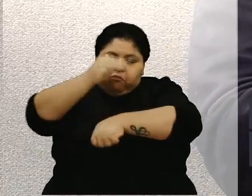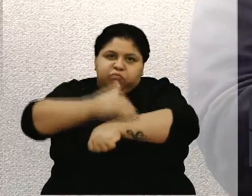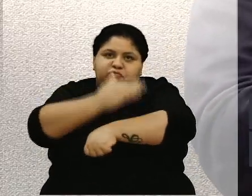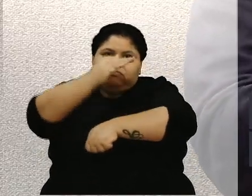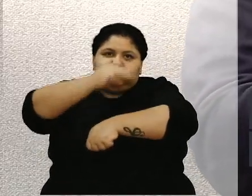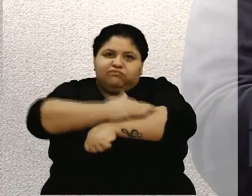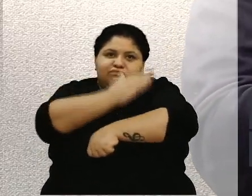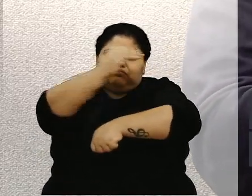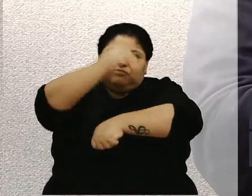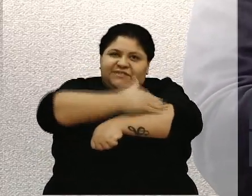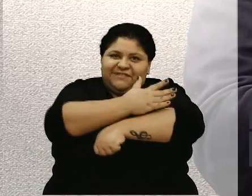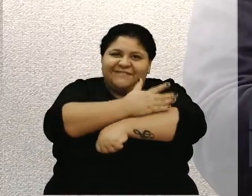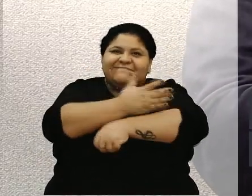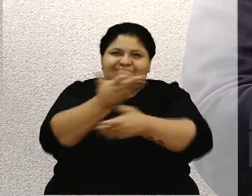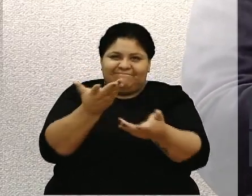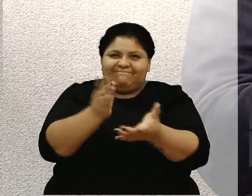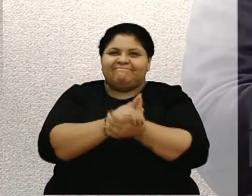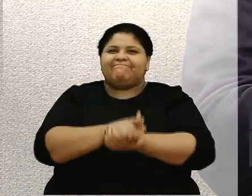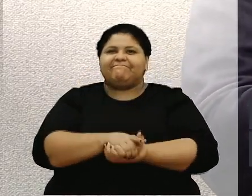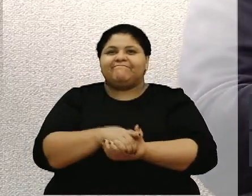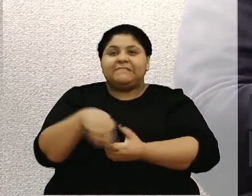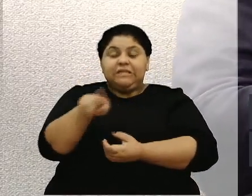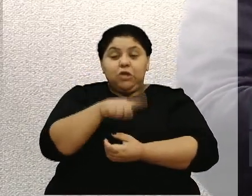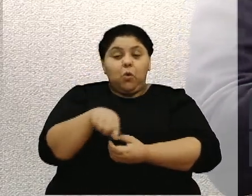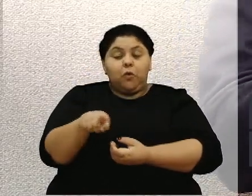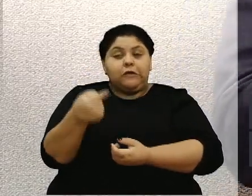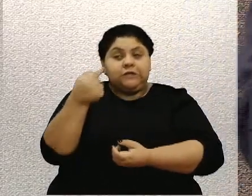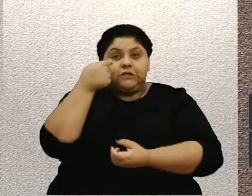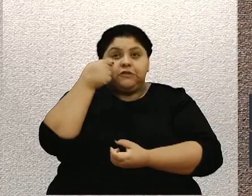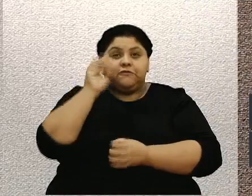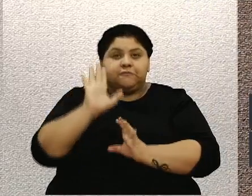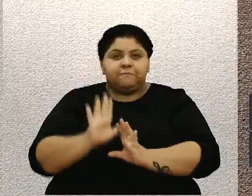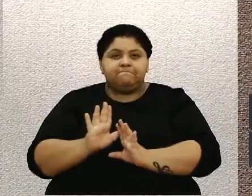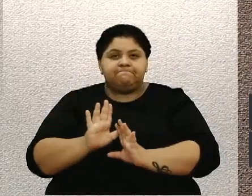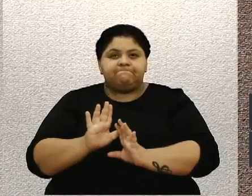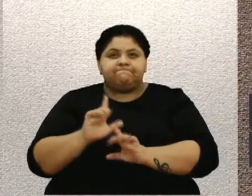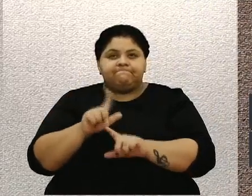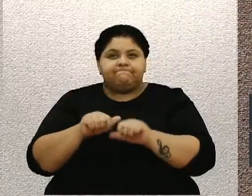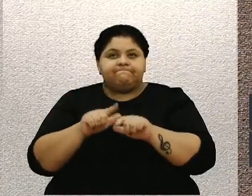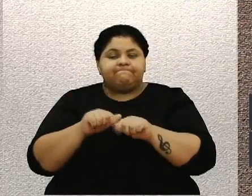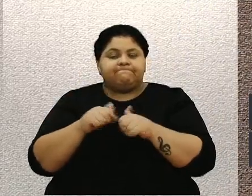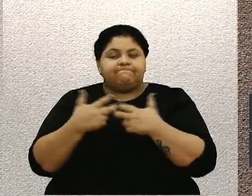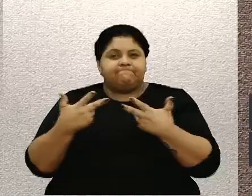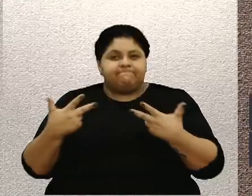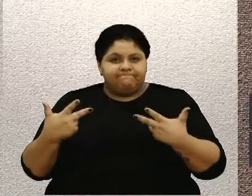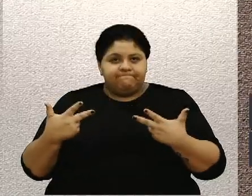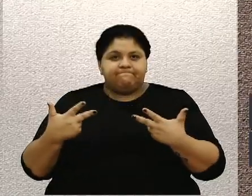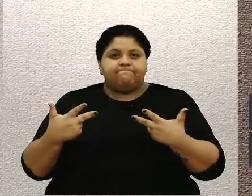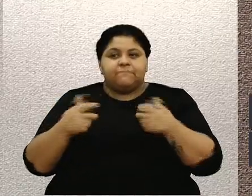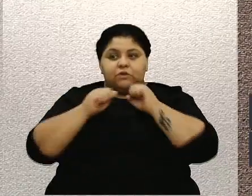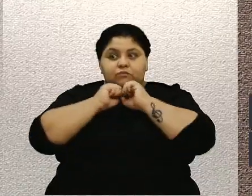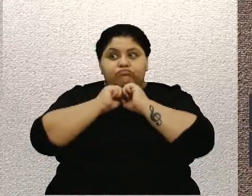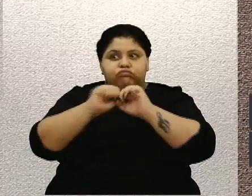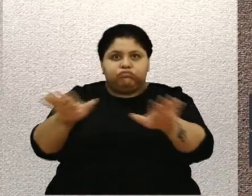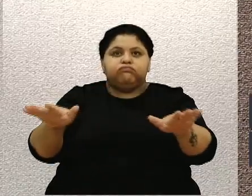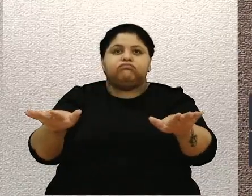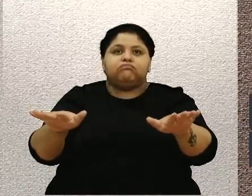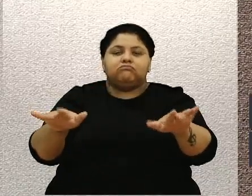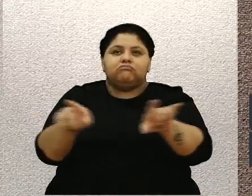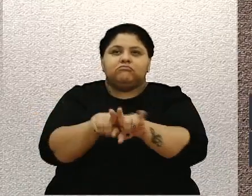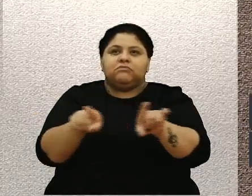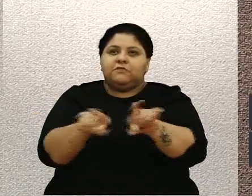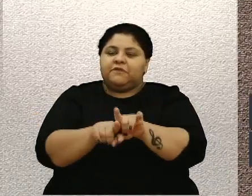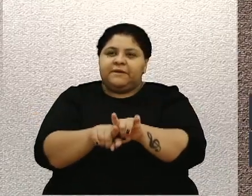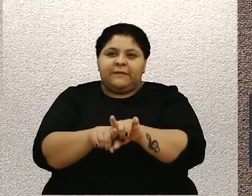gente vê as coisas tomando esta proporção, a gente tem que